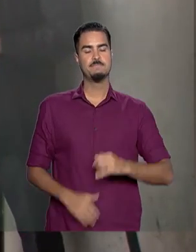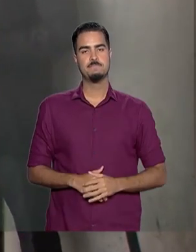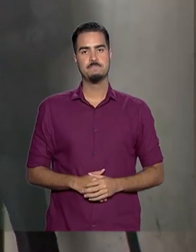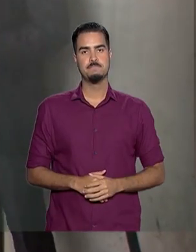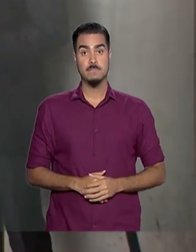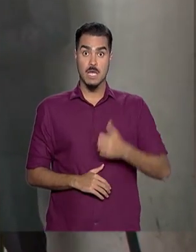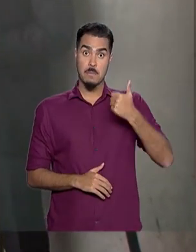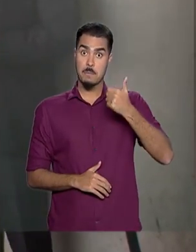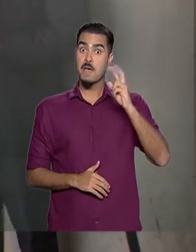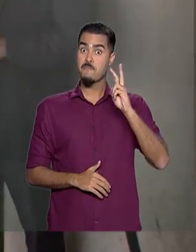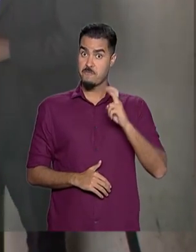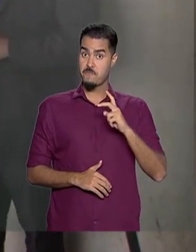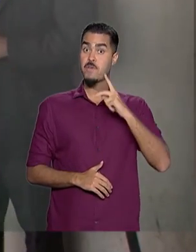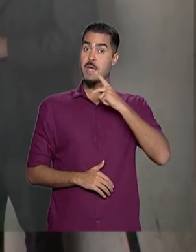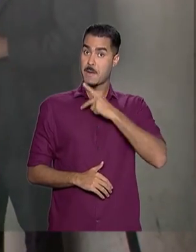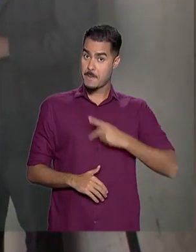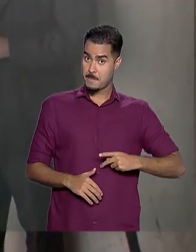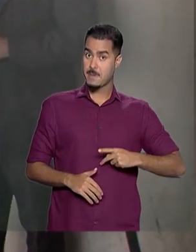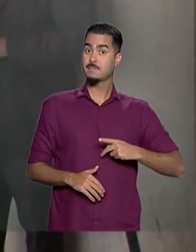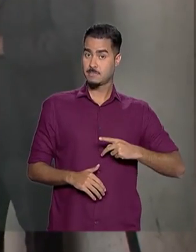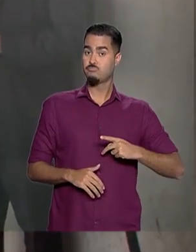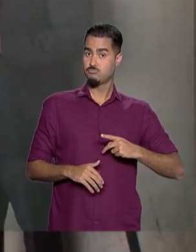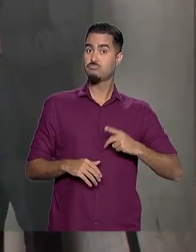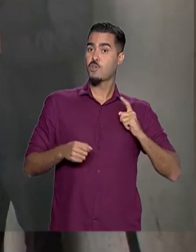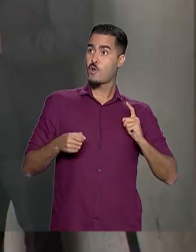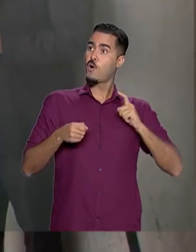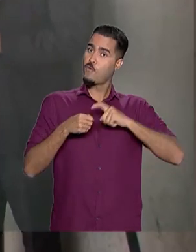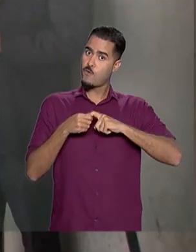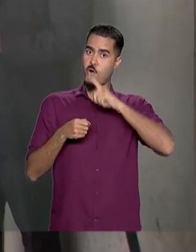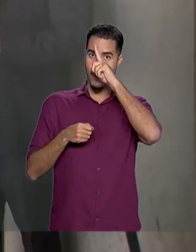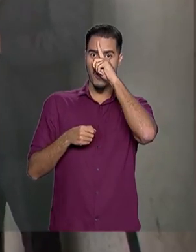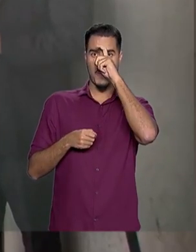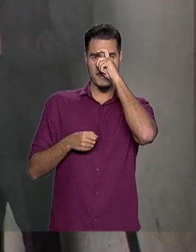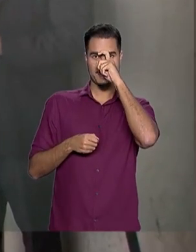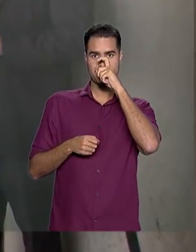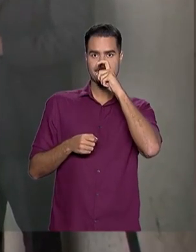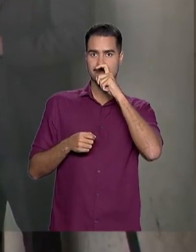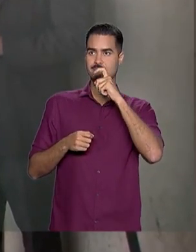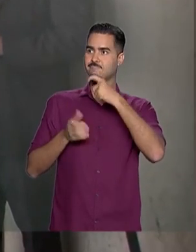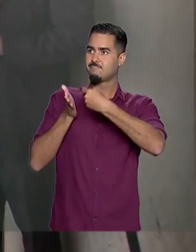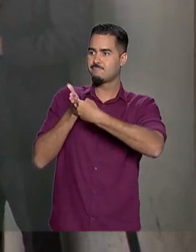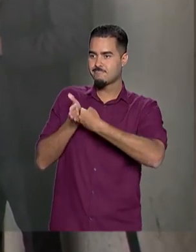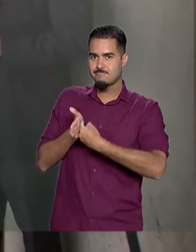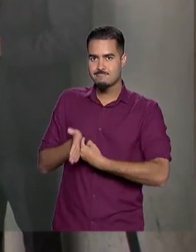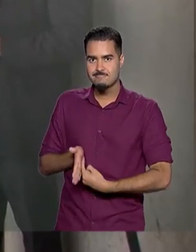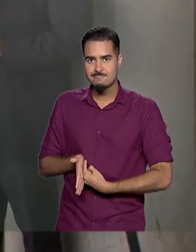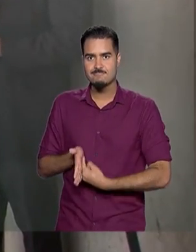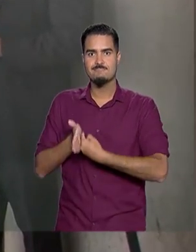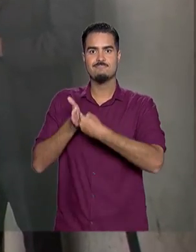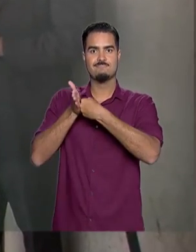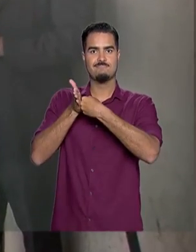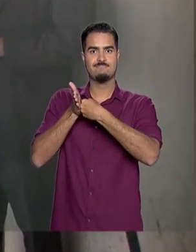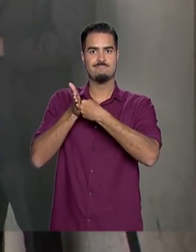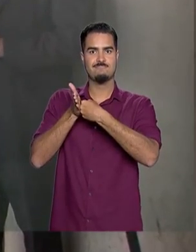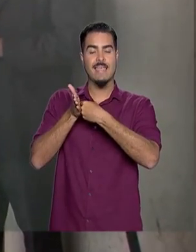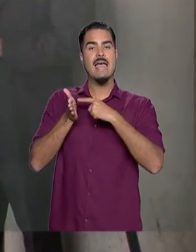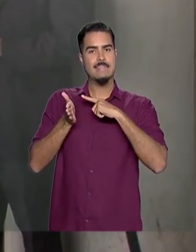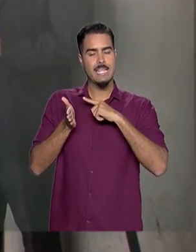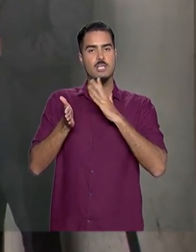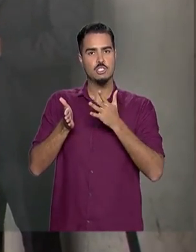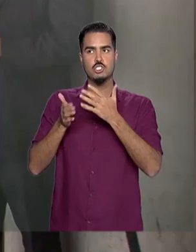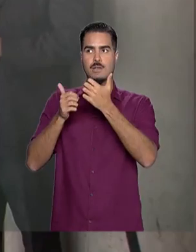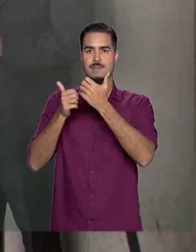Essa é a primeira vez que o presidente da República retorna ao hospital. Ele se reúne em